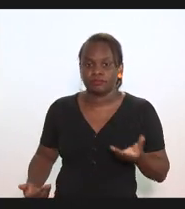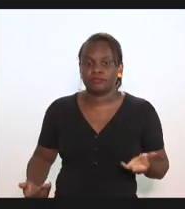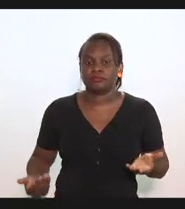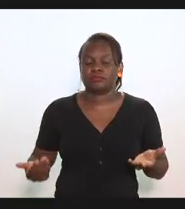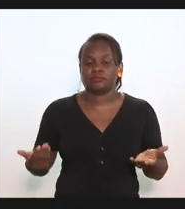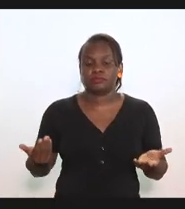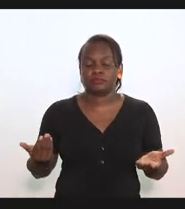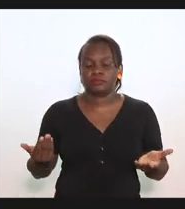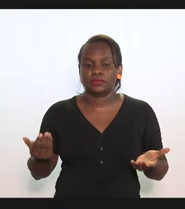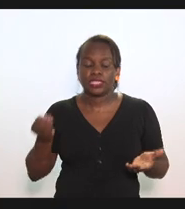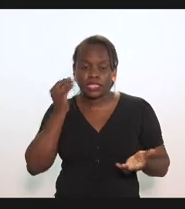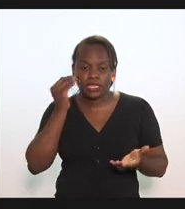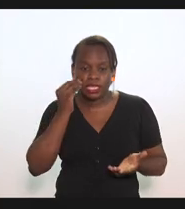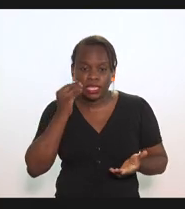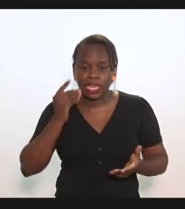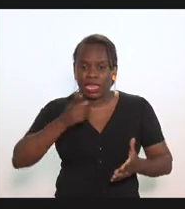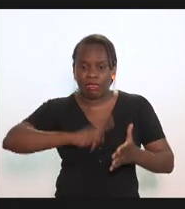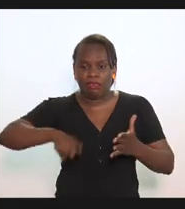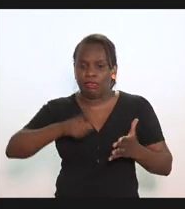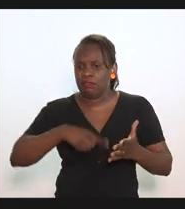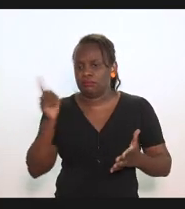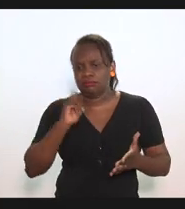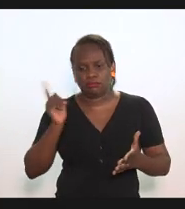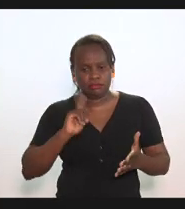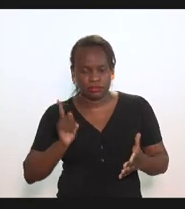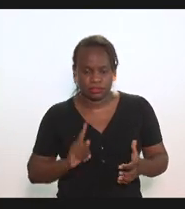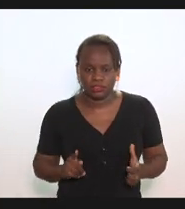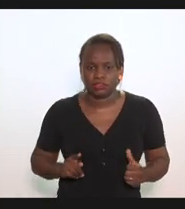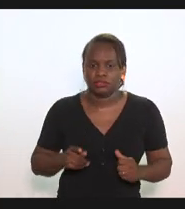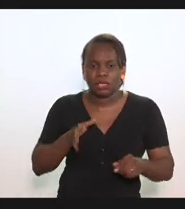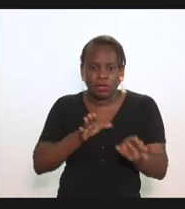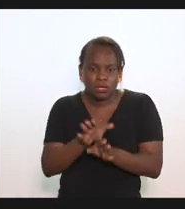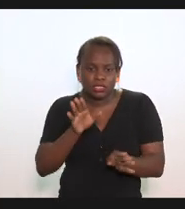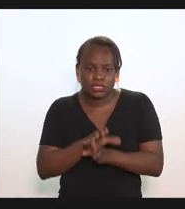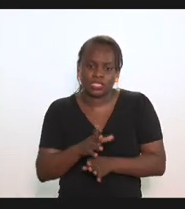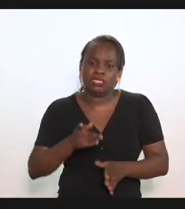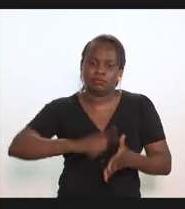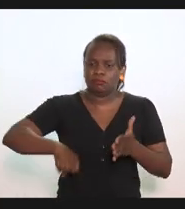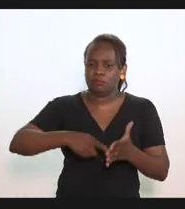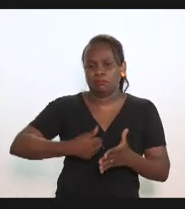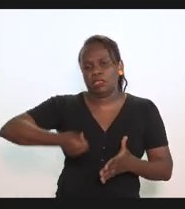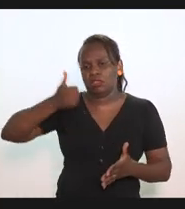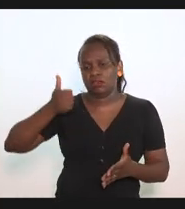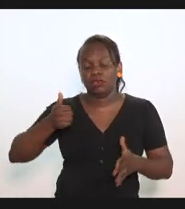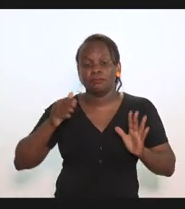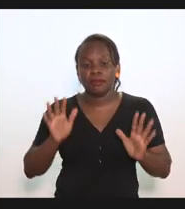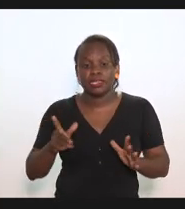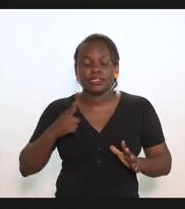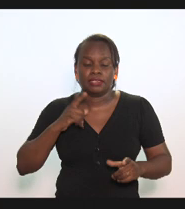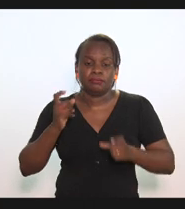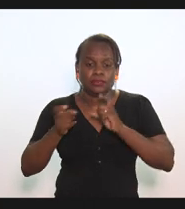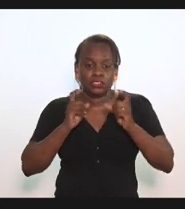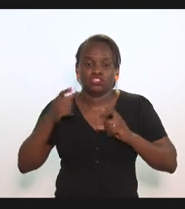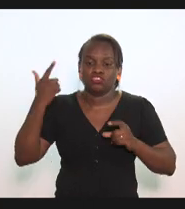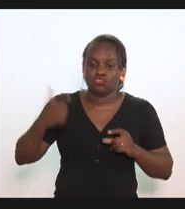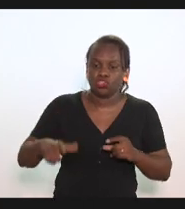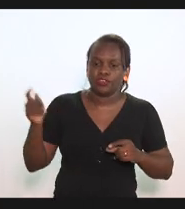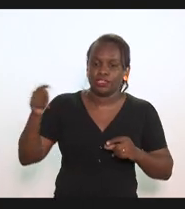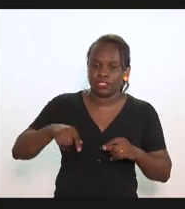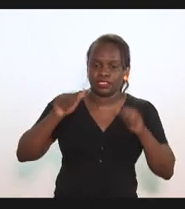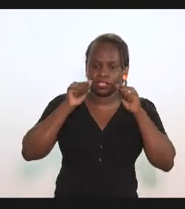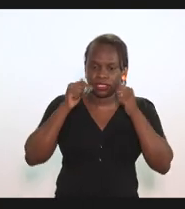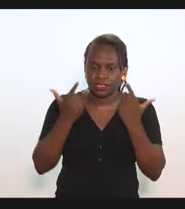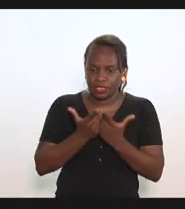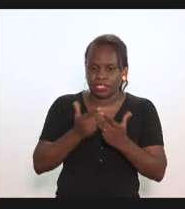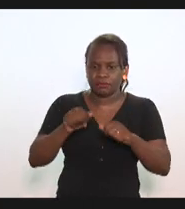a tentativa de veto o aconselhamento pelo veto ele trouxe essa discussão de novo ao plenário da Assembleia